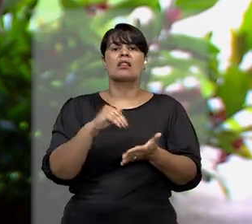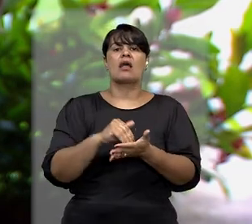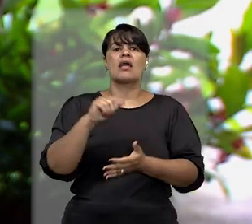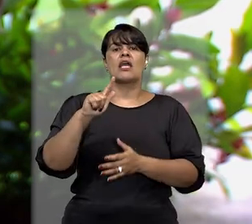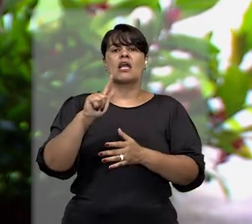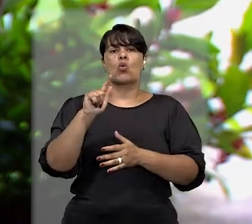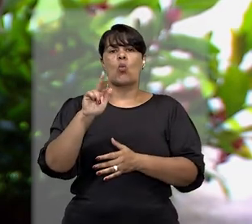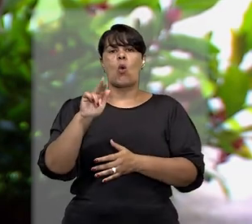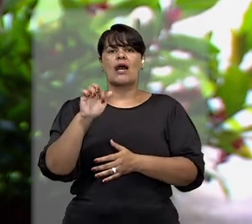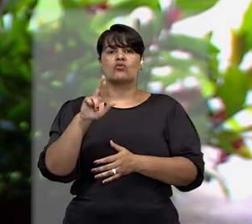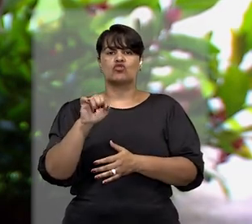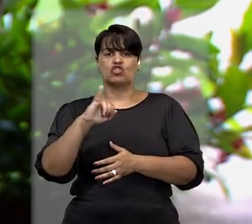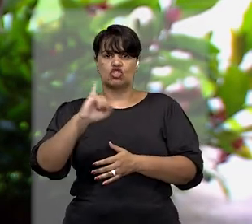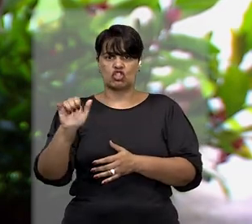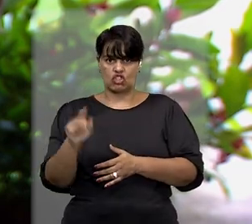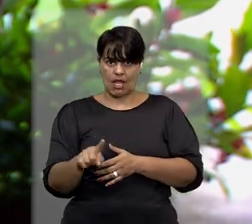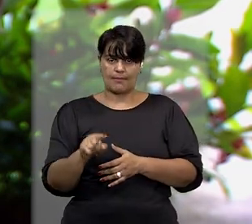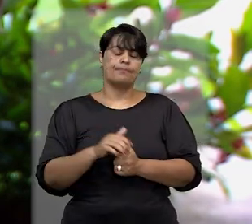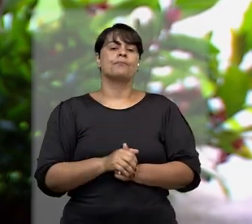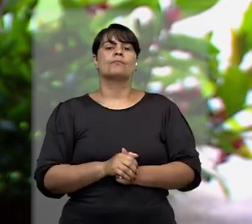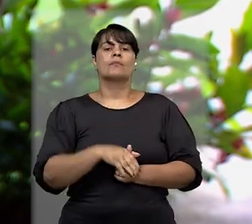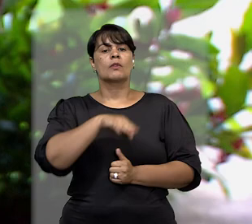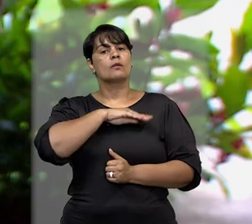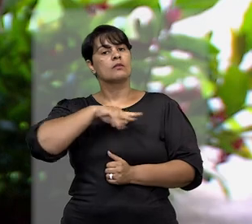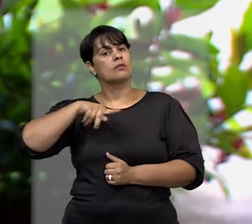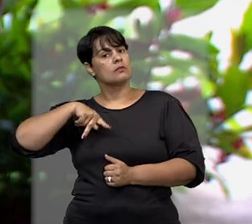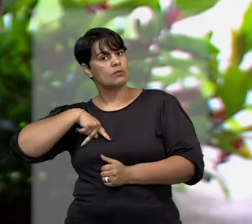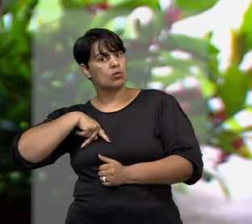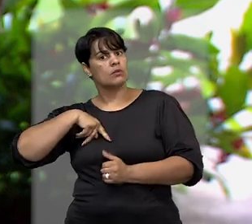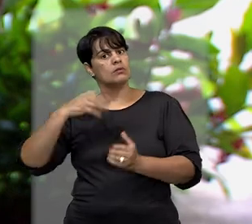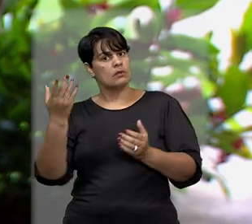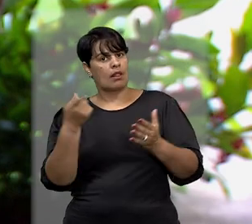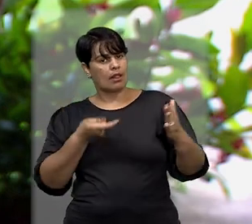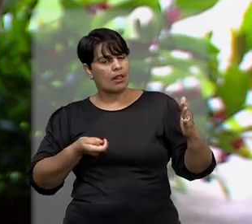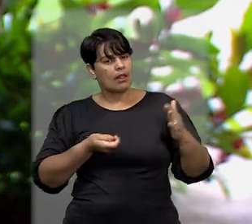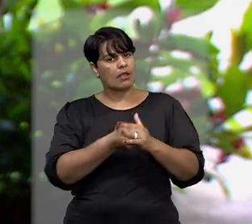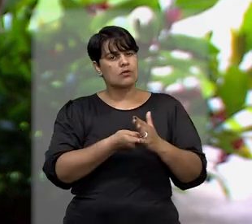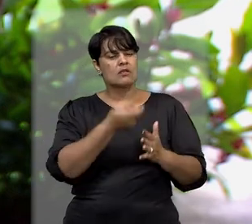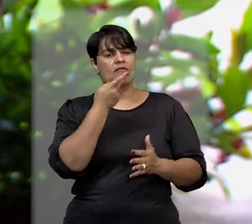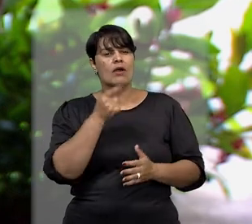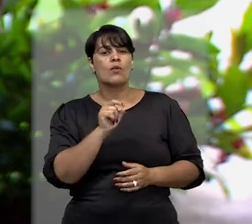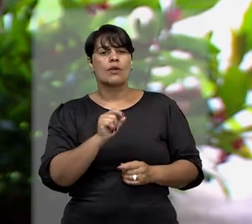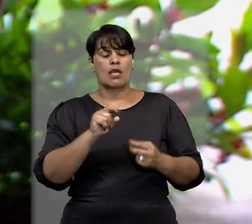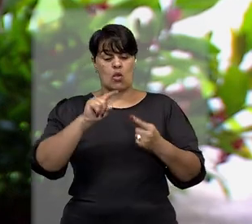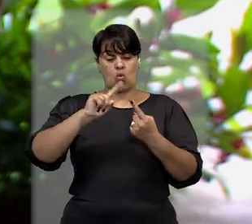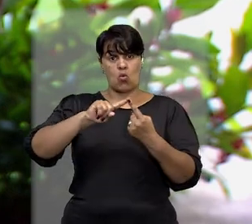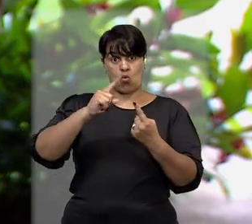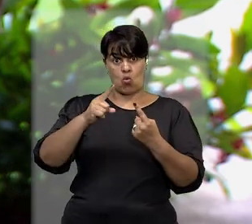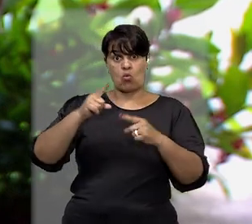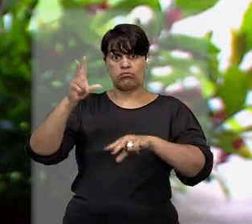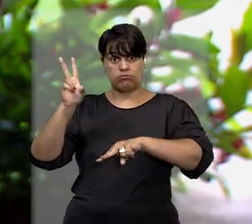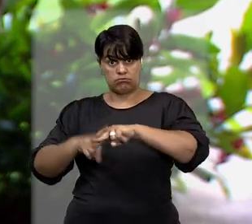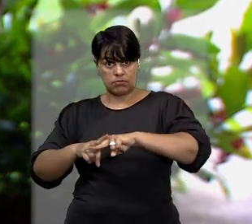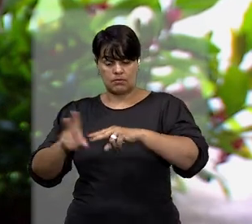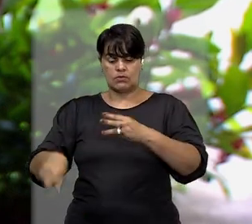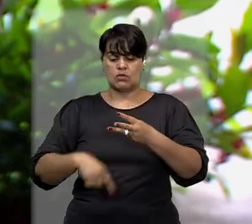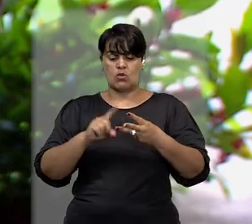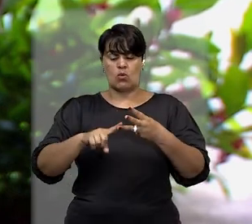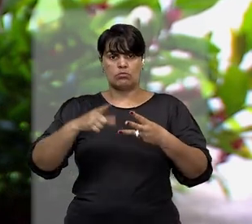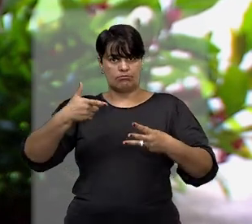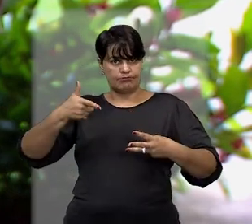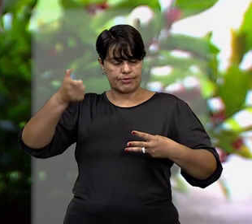com a denúncia oferecida pelo Ministério Público de São Paulo, um dos suspeitos foi preso, outro baleado e o terceiro